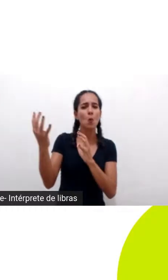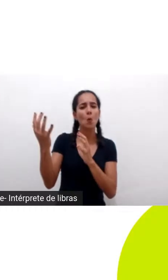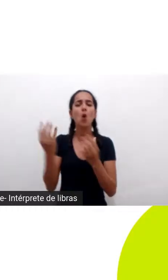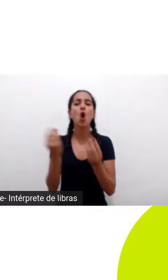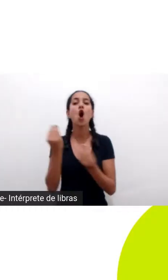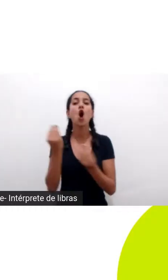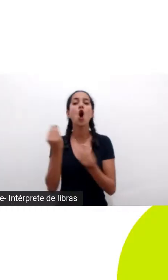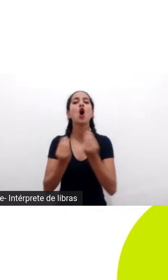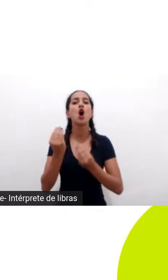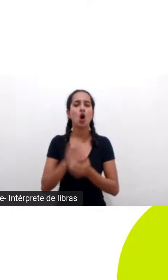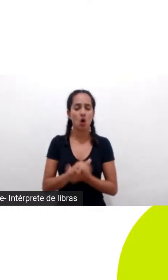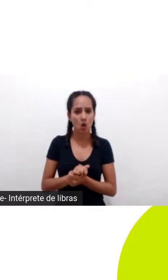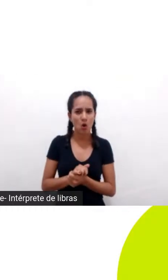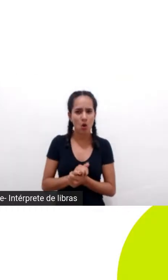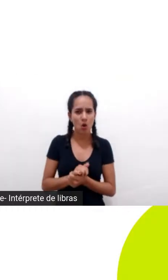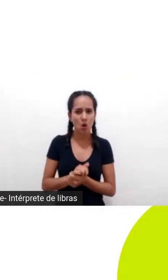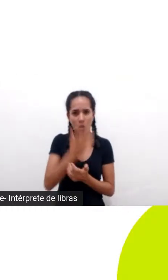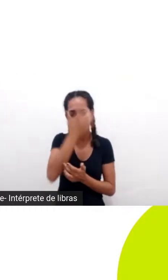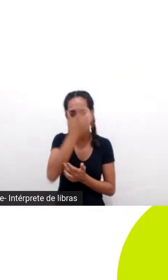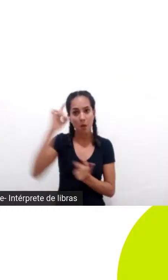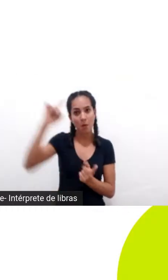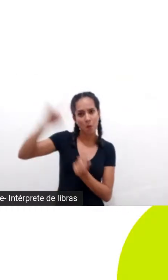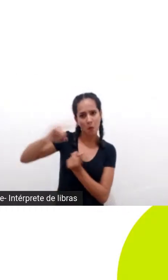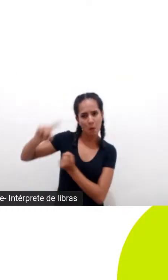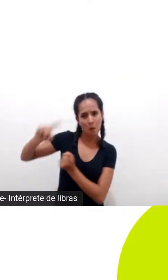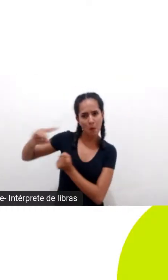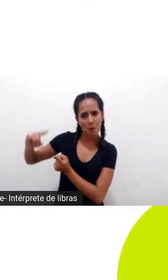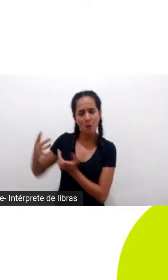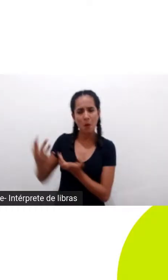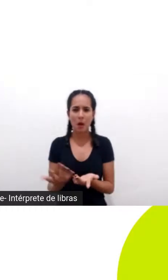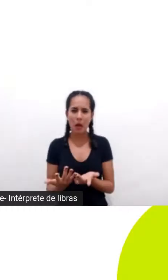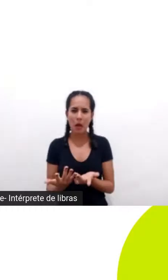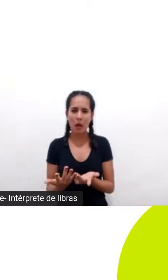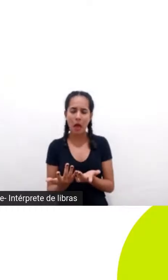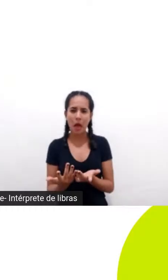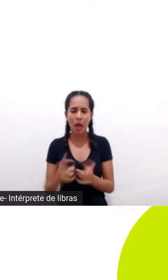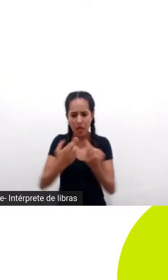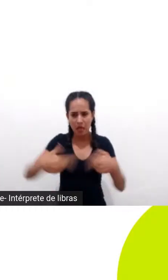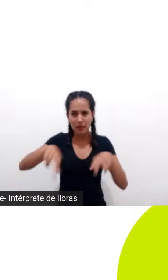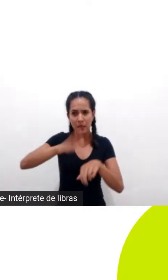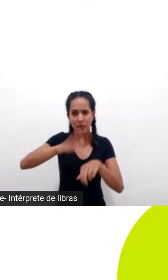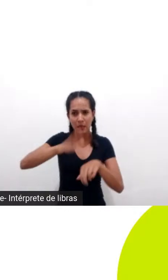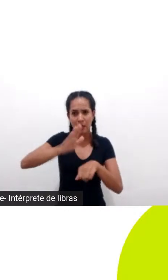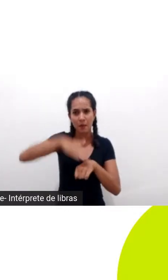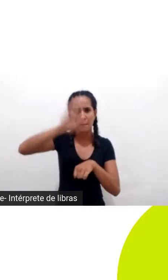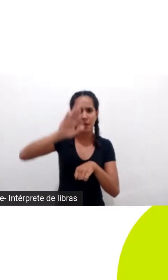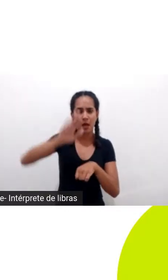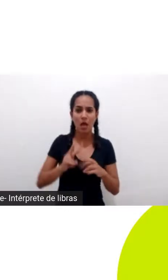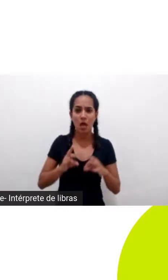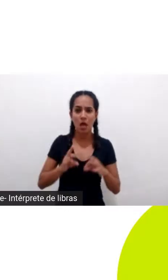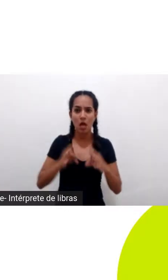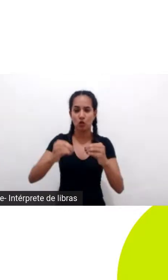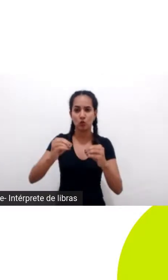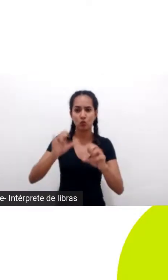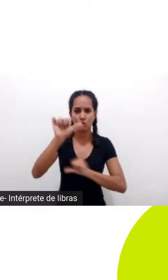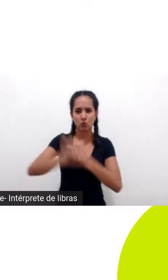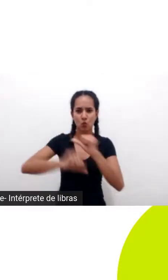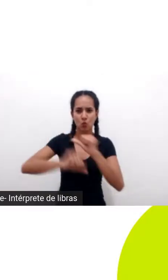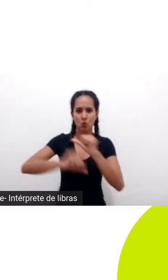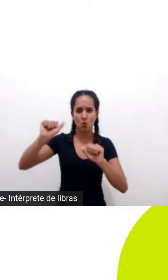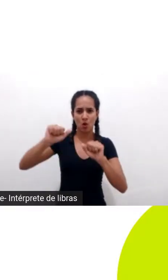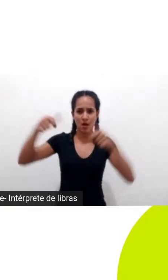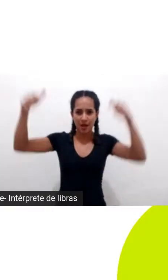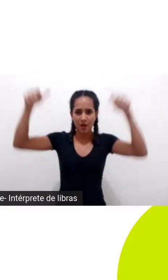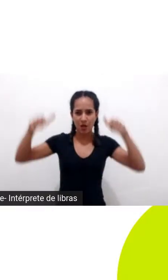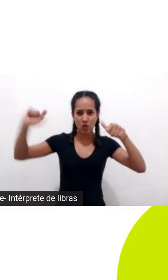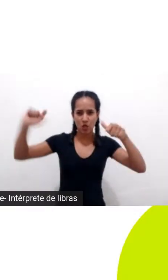reduzir as pessoas e diminuir o consumo delas é uma questão de reciclar mais é uma questão de converter tudo para energia solar ou tornar tudo mais eficiente